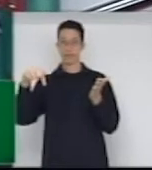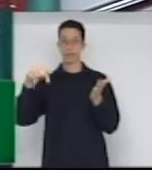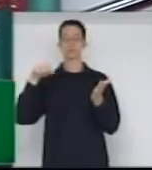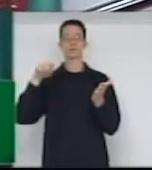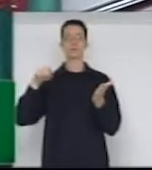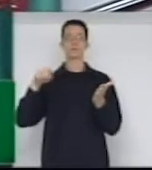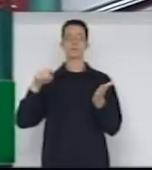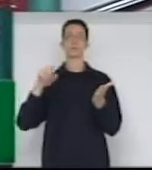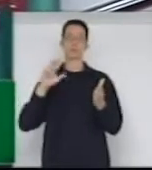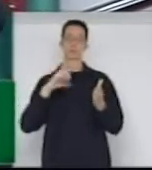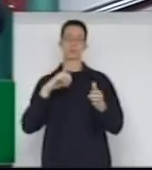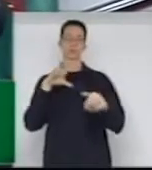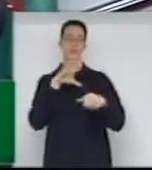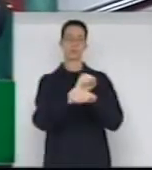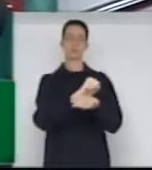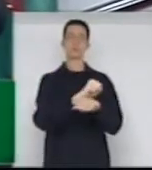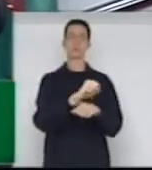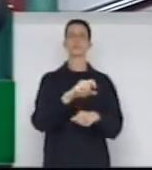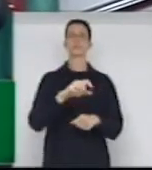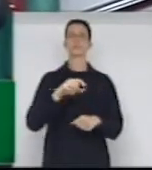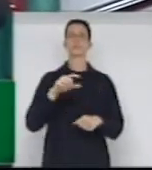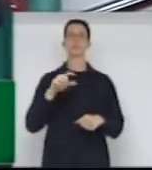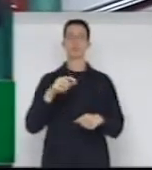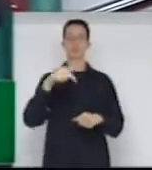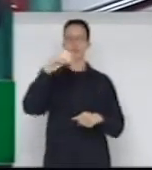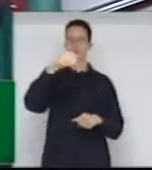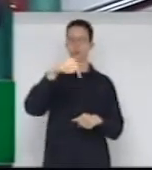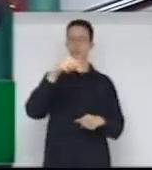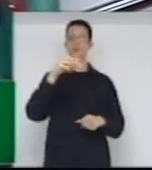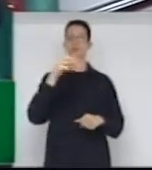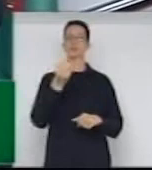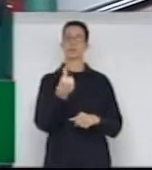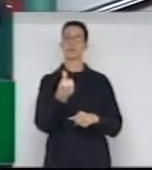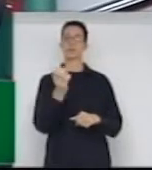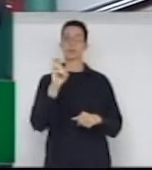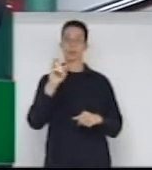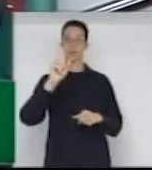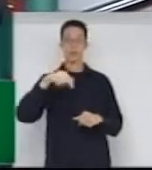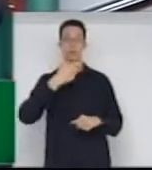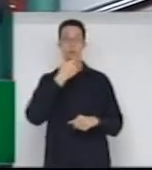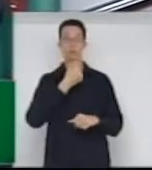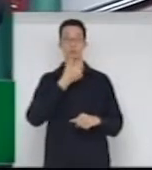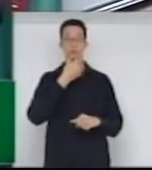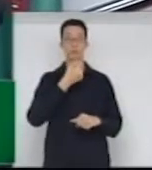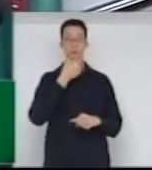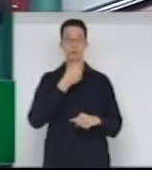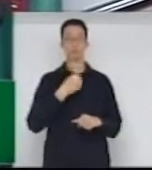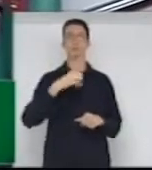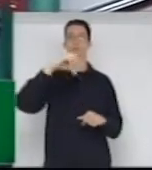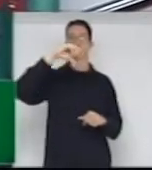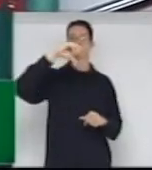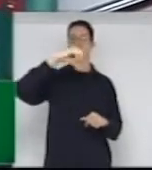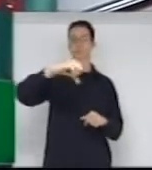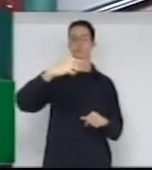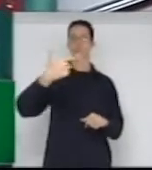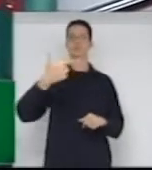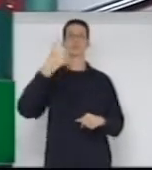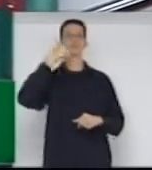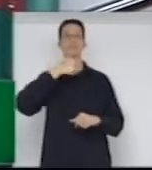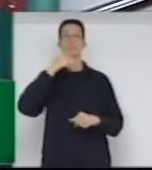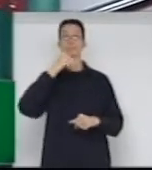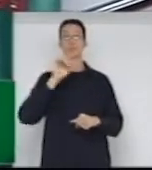foram preenchidas, sendo 765 homens e 92 mulheres.